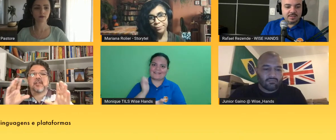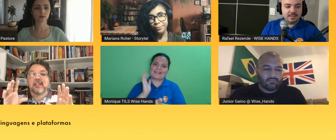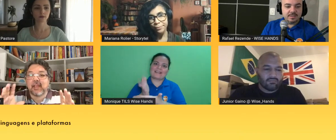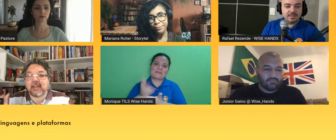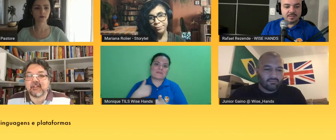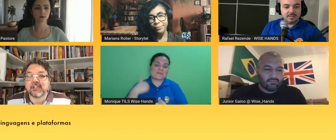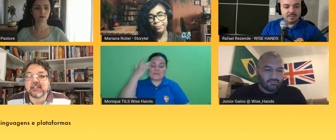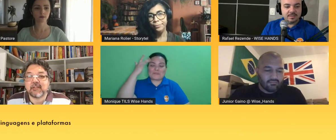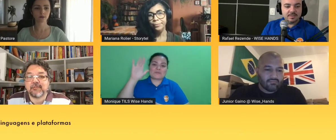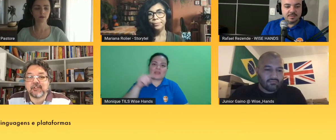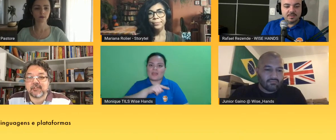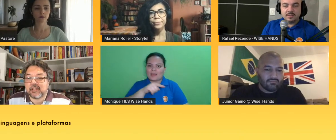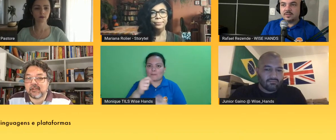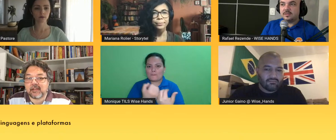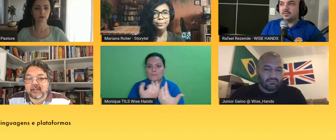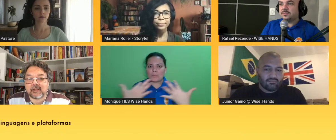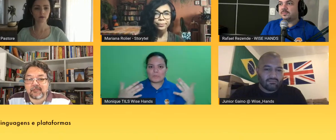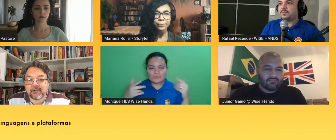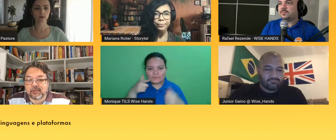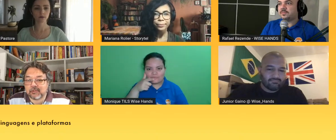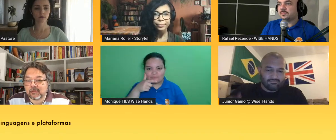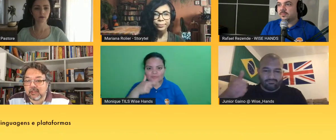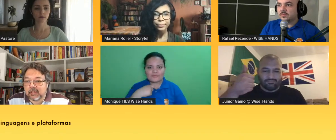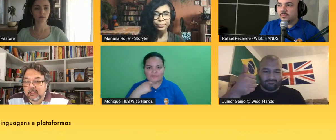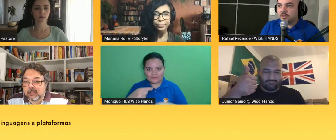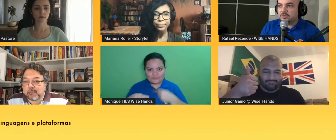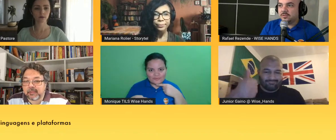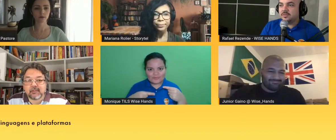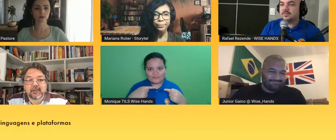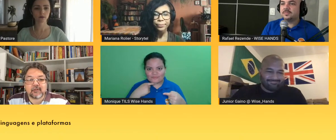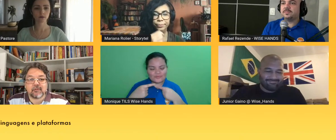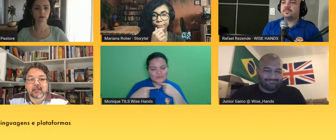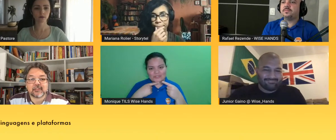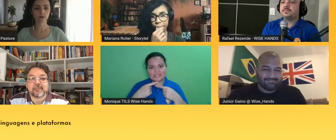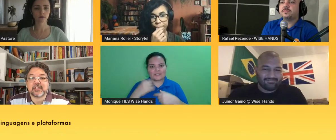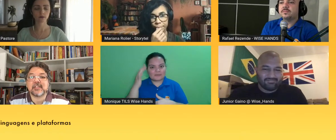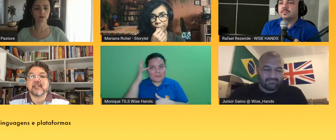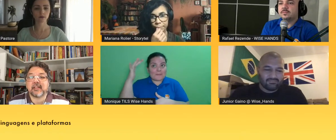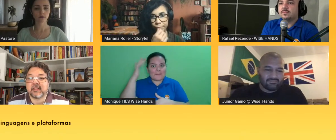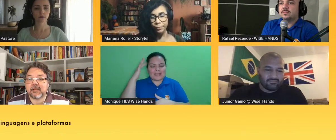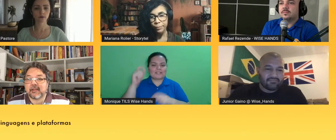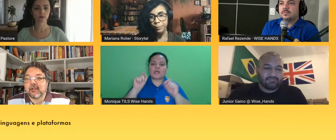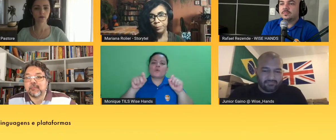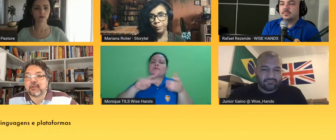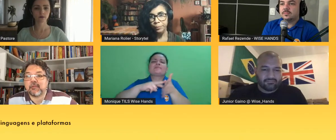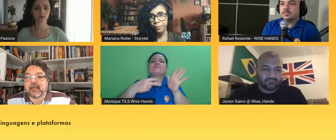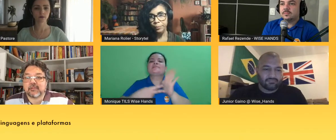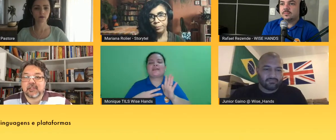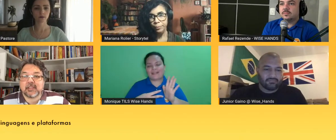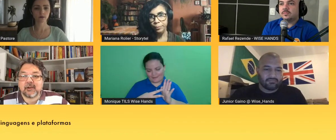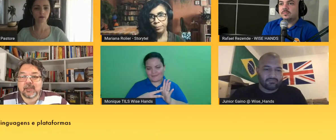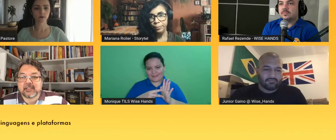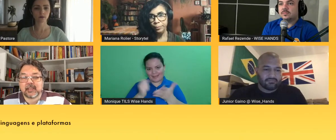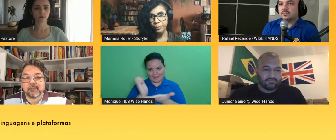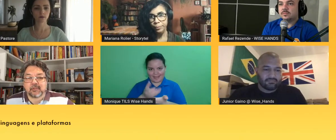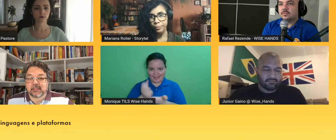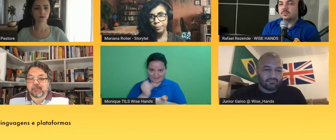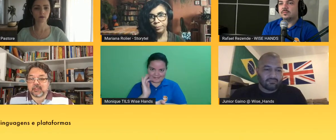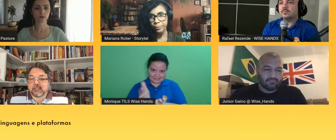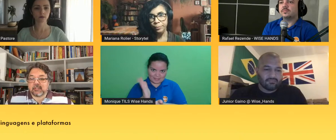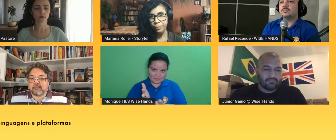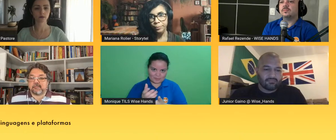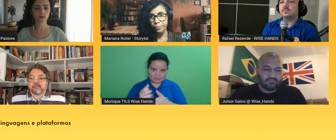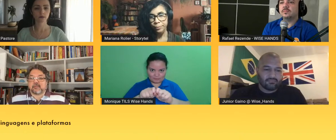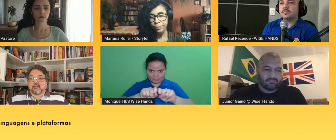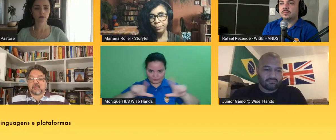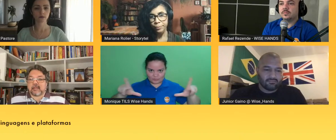imaginar o que é então a gente tem um videozinho Rafael Junior que o Pedro vai colocar só para a gente entender um pouquinho mais o que é o SL Books